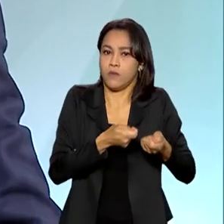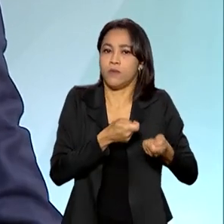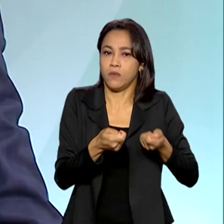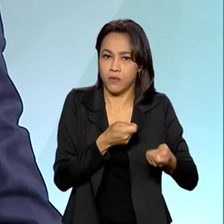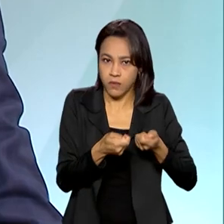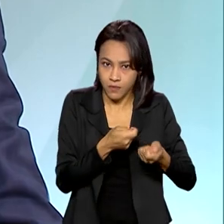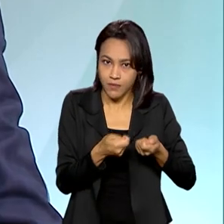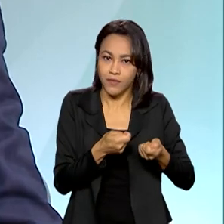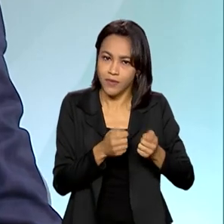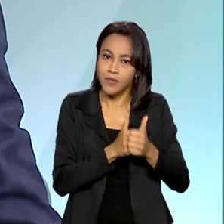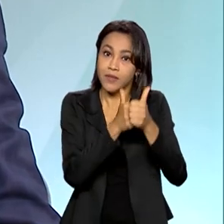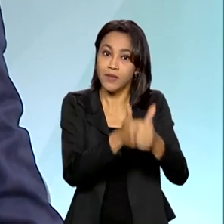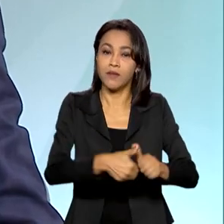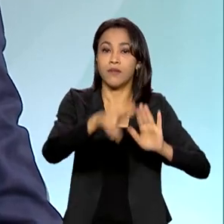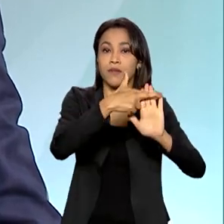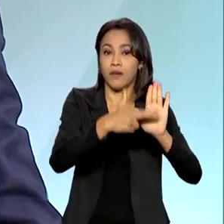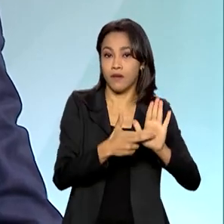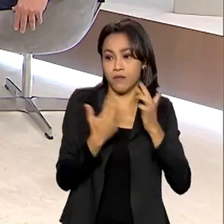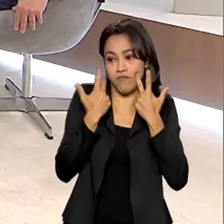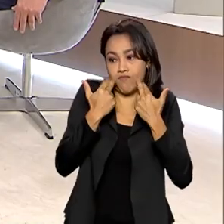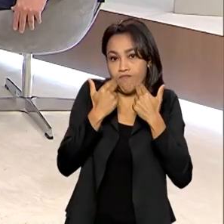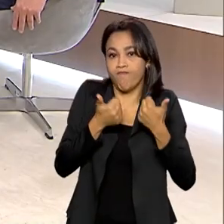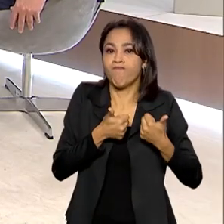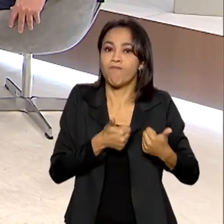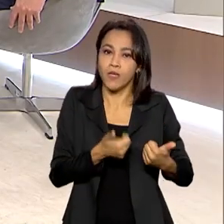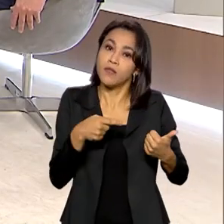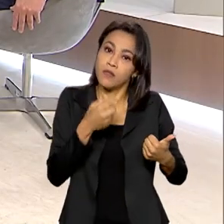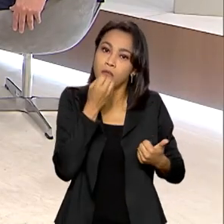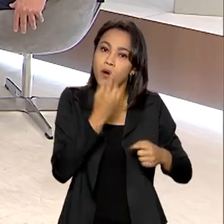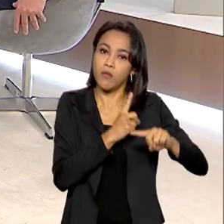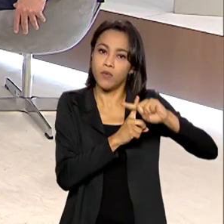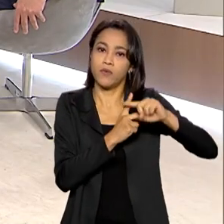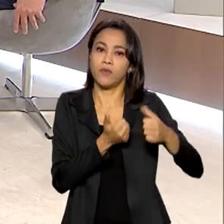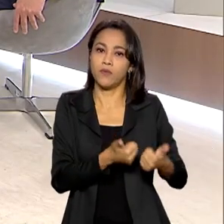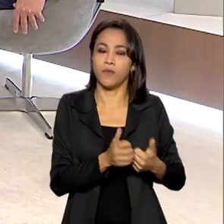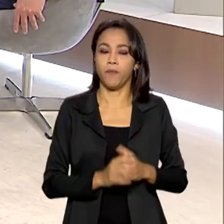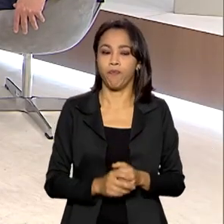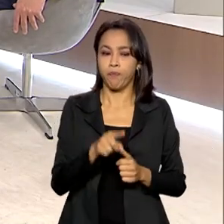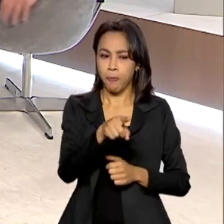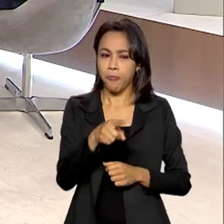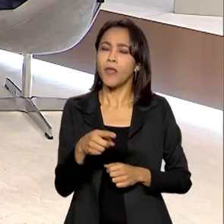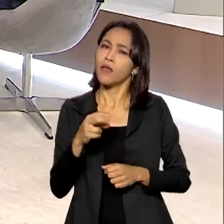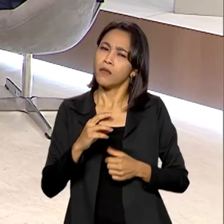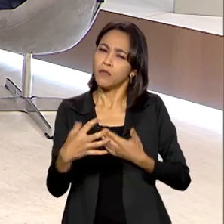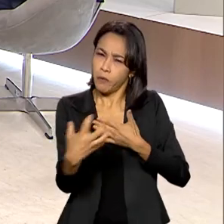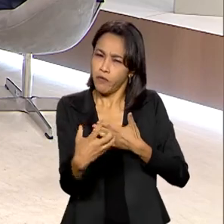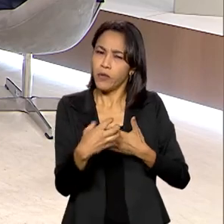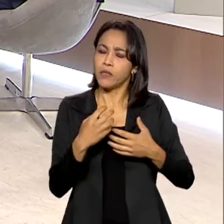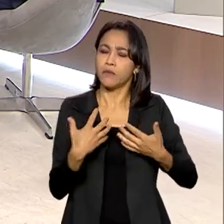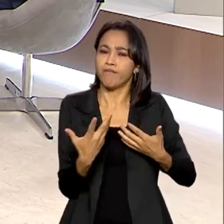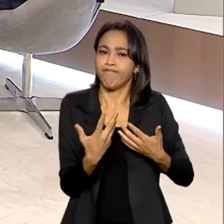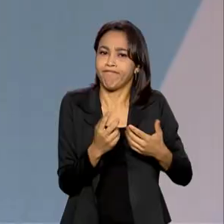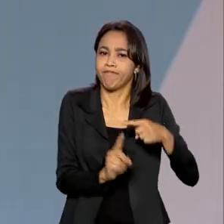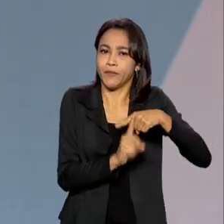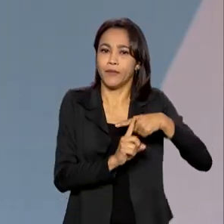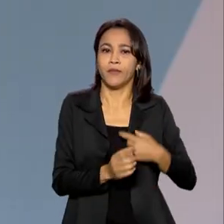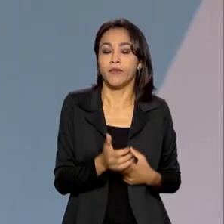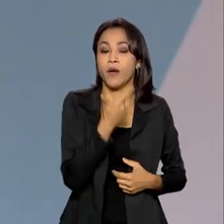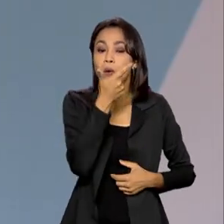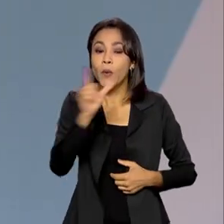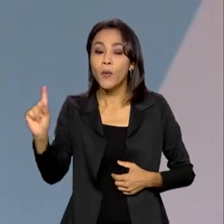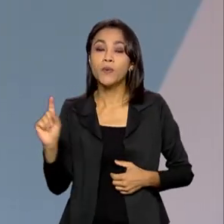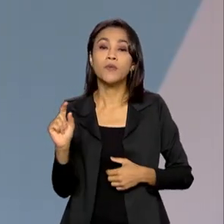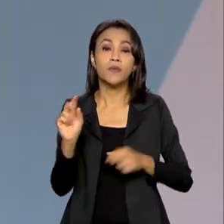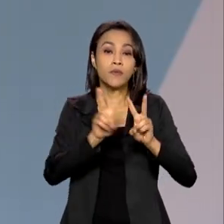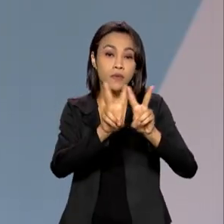aí, dentro dos padrões normais, isso é muito positivo para o resultado. Influencia positivamente. positivamente. Agora a gente retoma